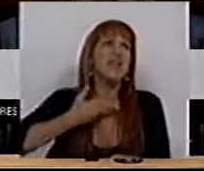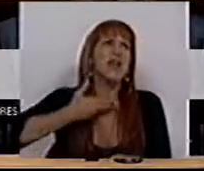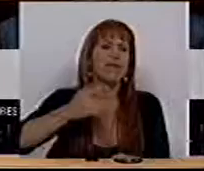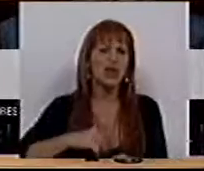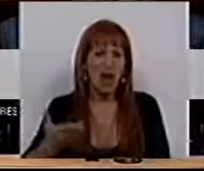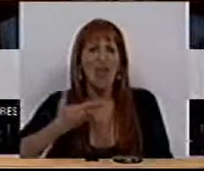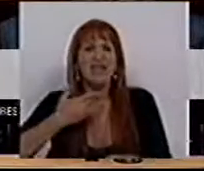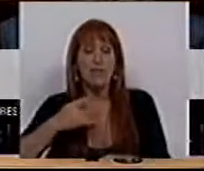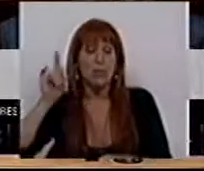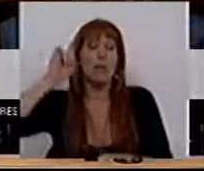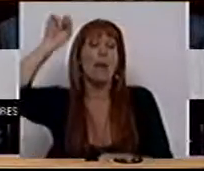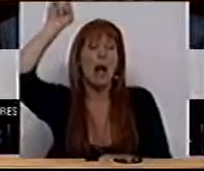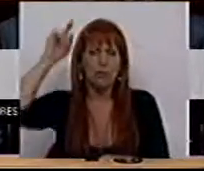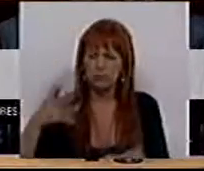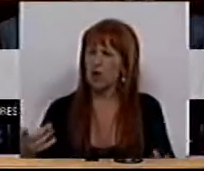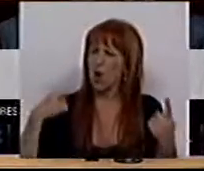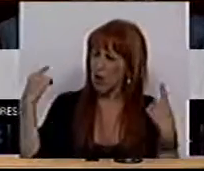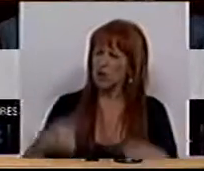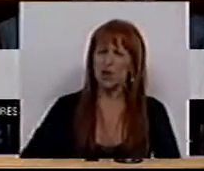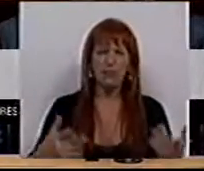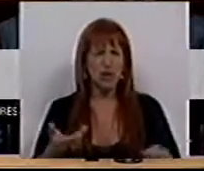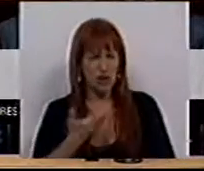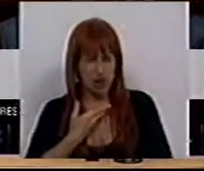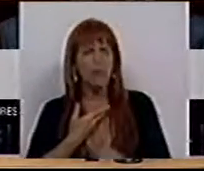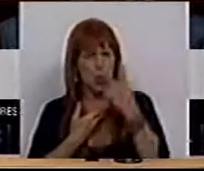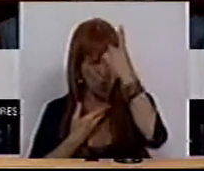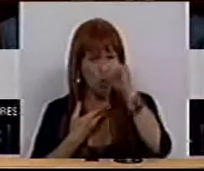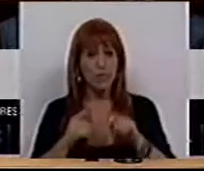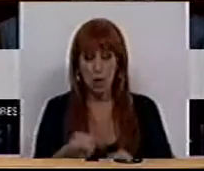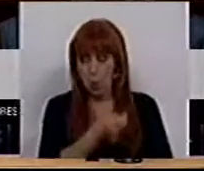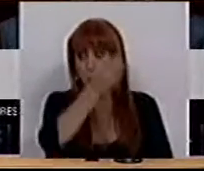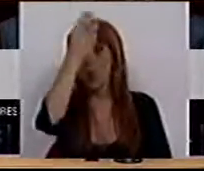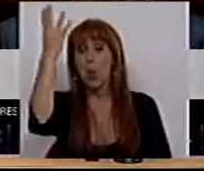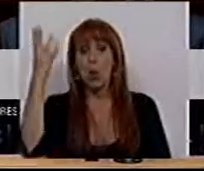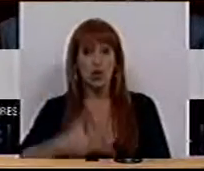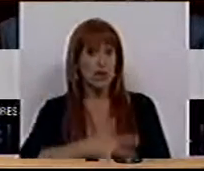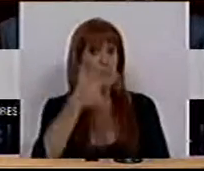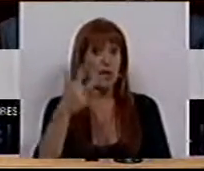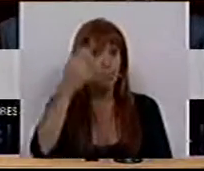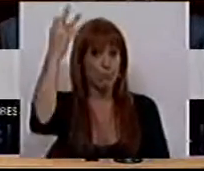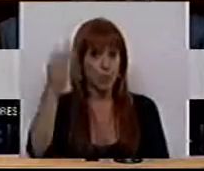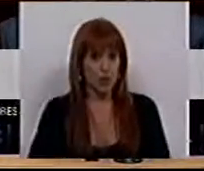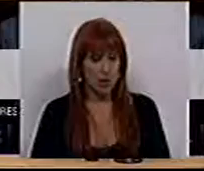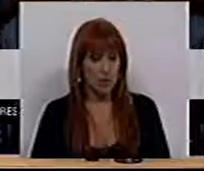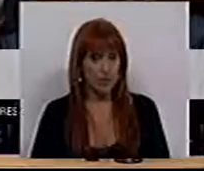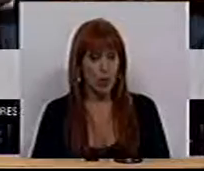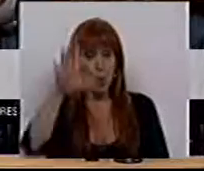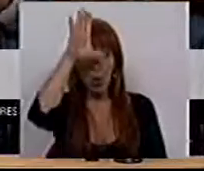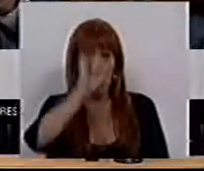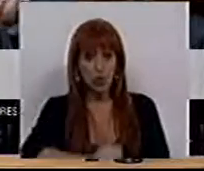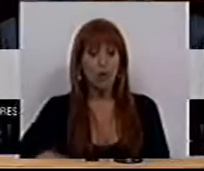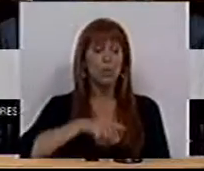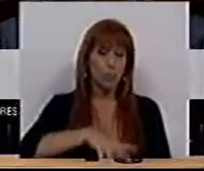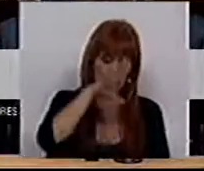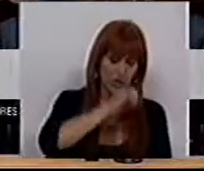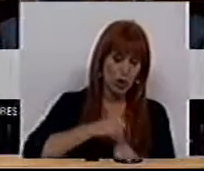dívidas, as dívidas acima de tudo. Ora, nós temos aqui uma dívida a um conjunto de 100%. O Estado, o